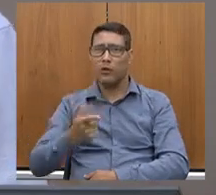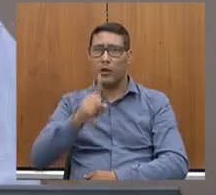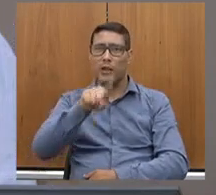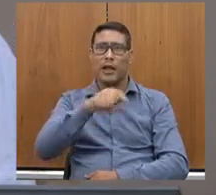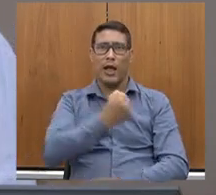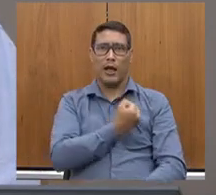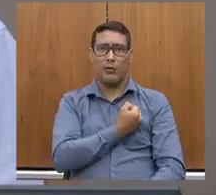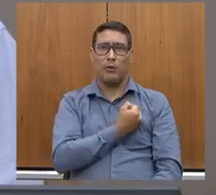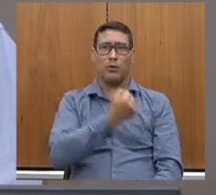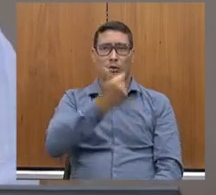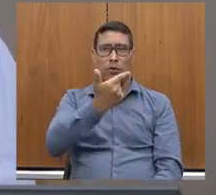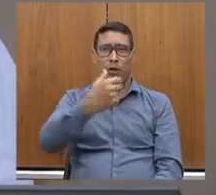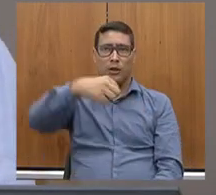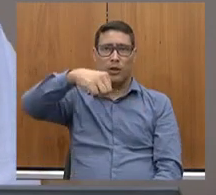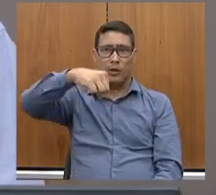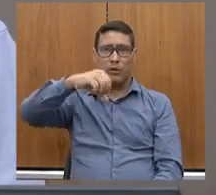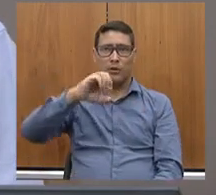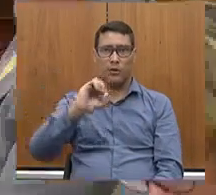290.